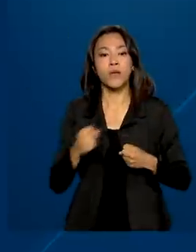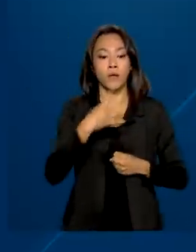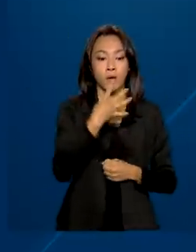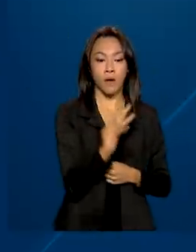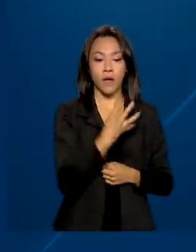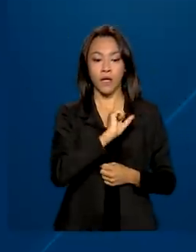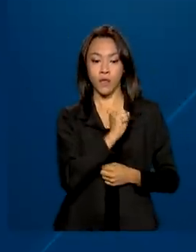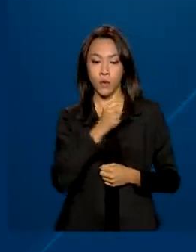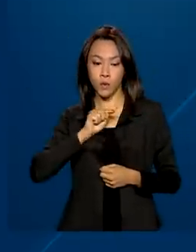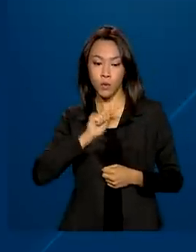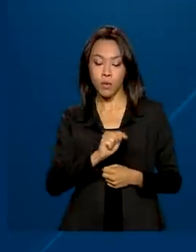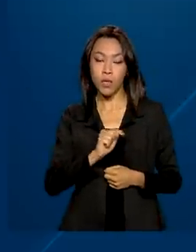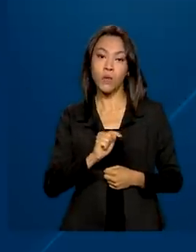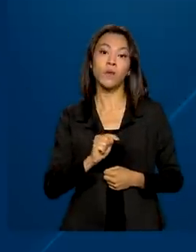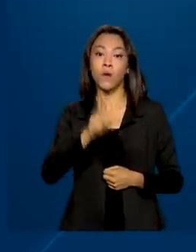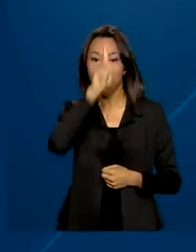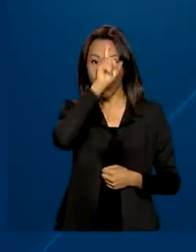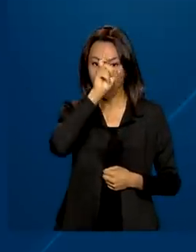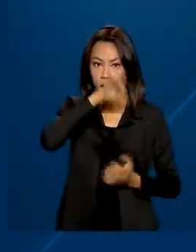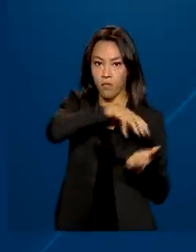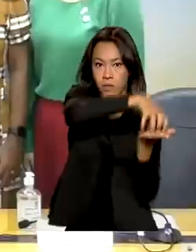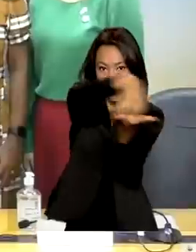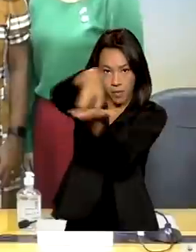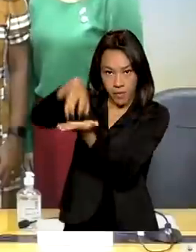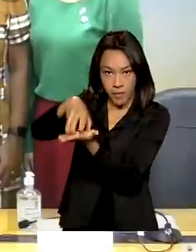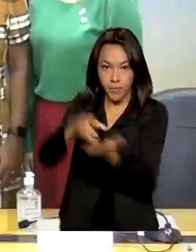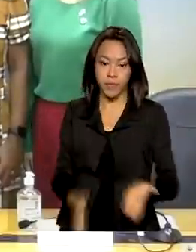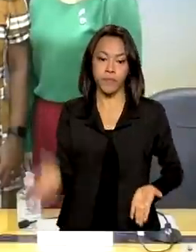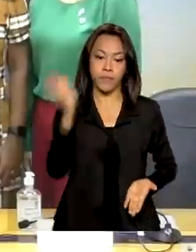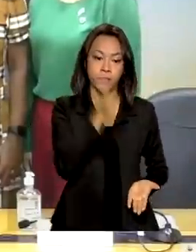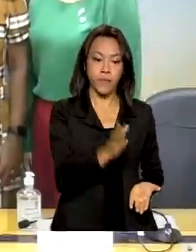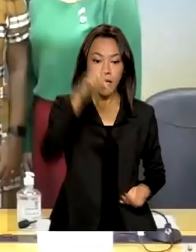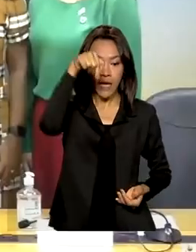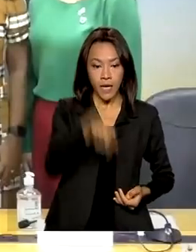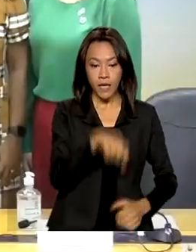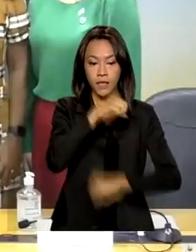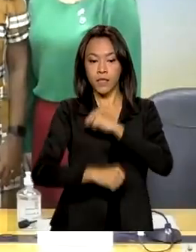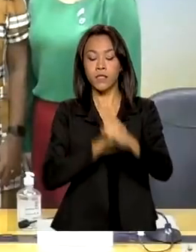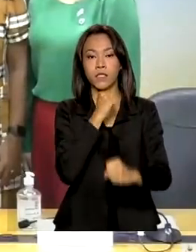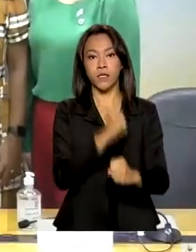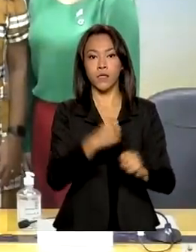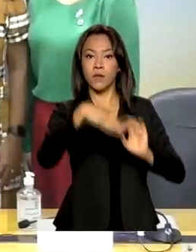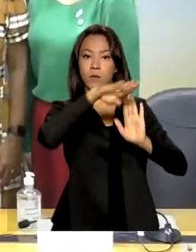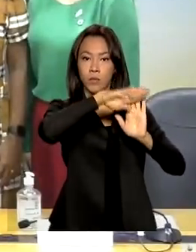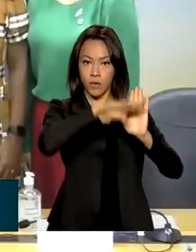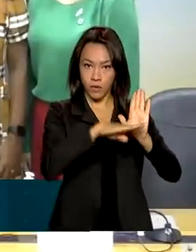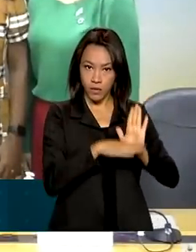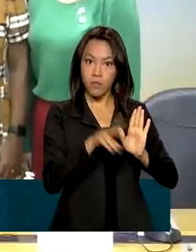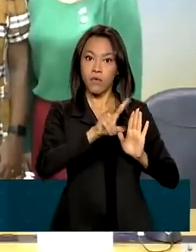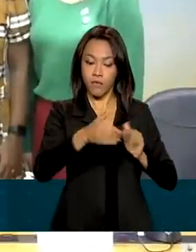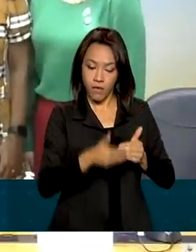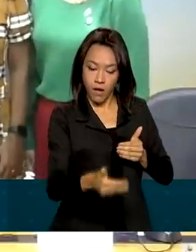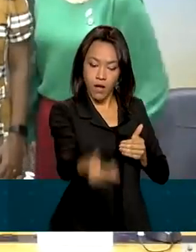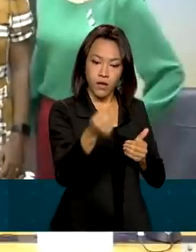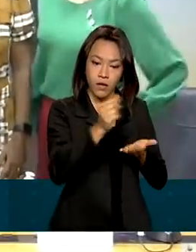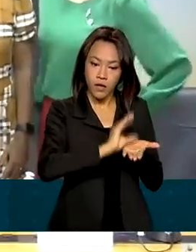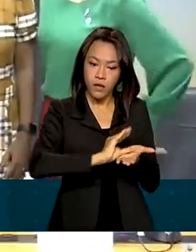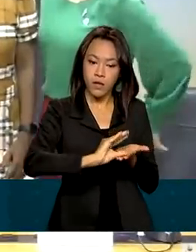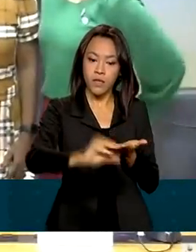mil unidades básicas de saúde. Este ano, o Cuida Mais Brasil vai destinar 194